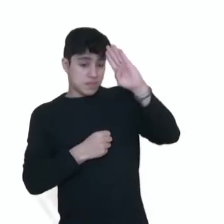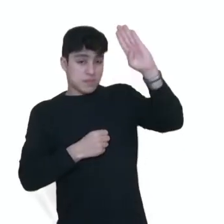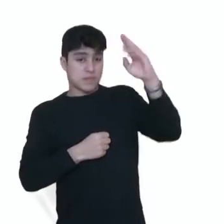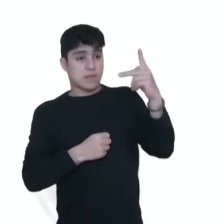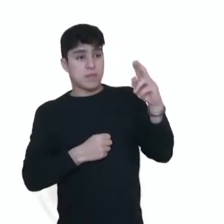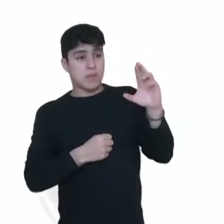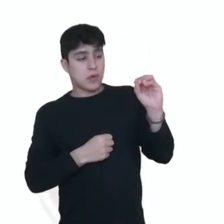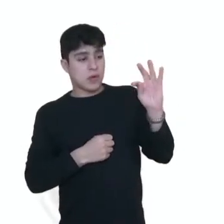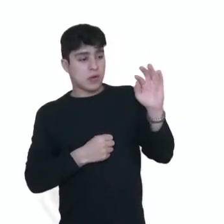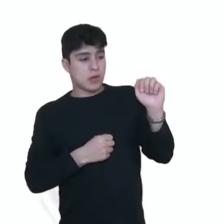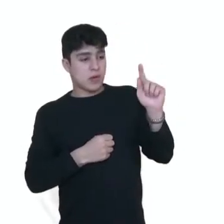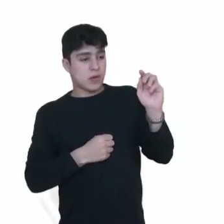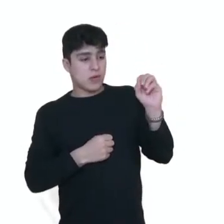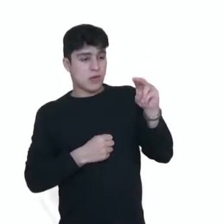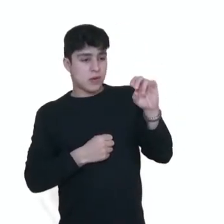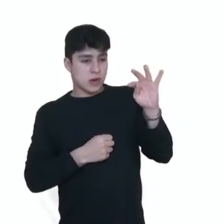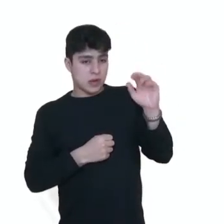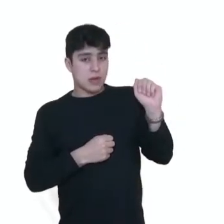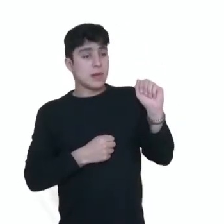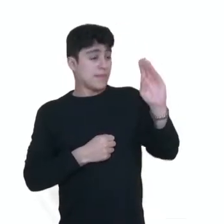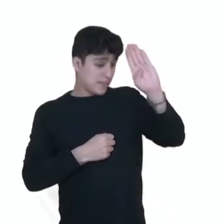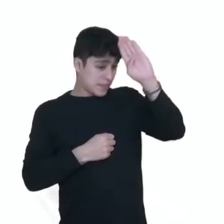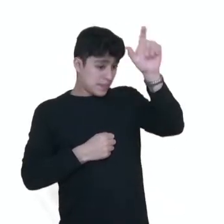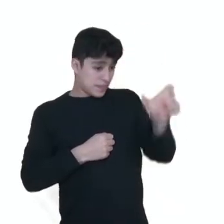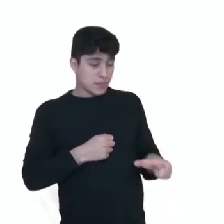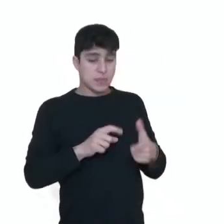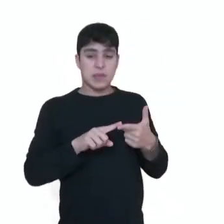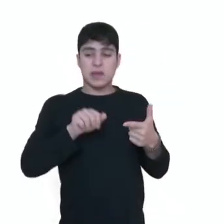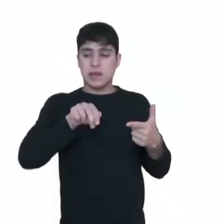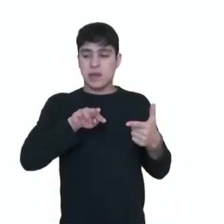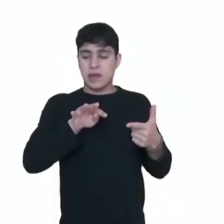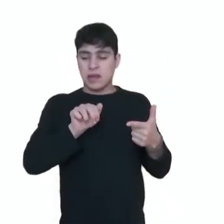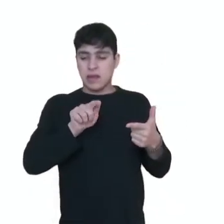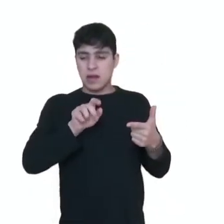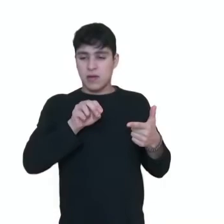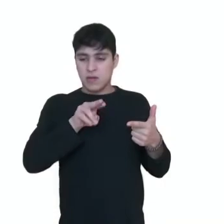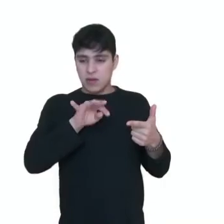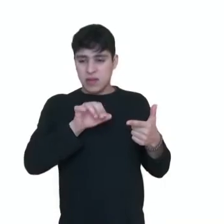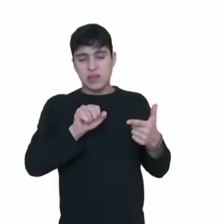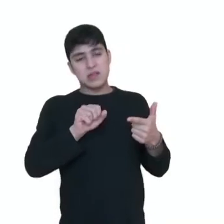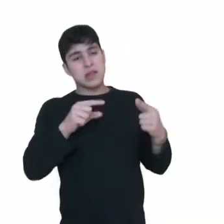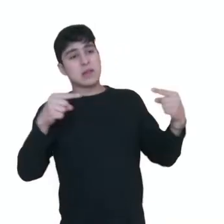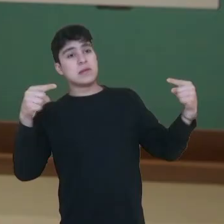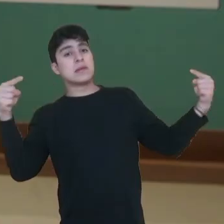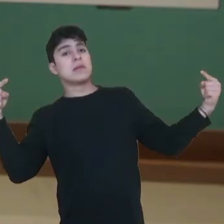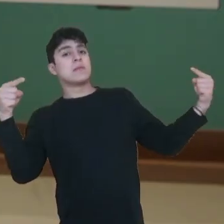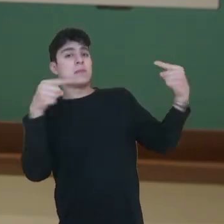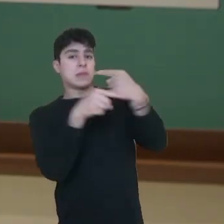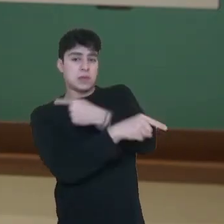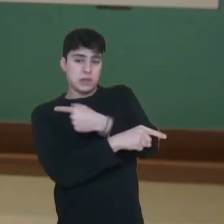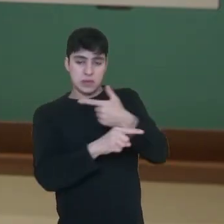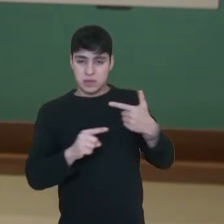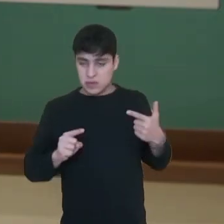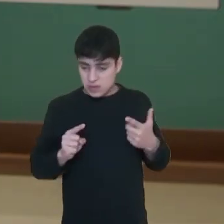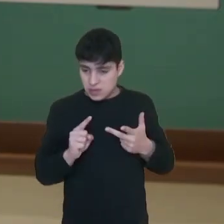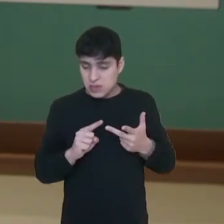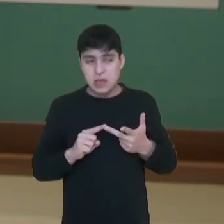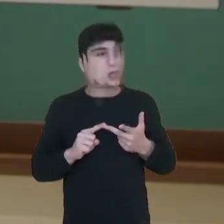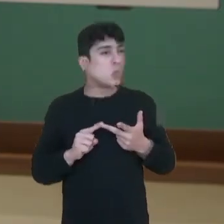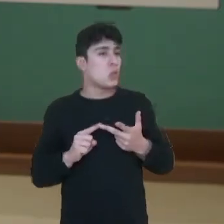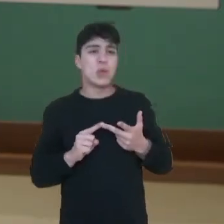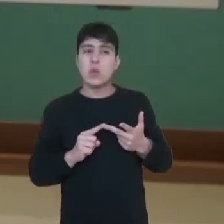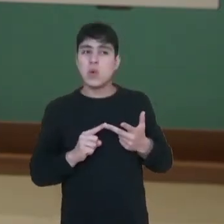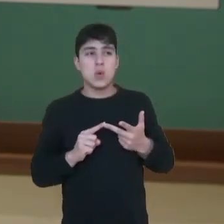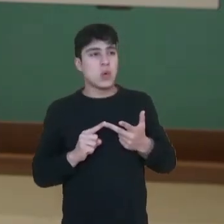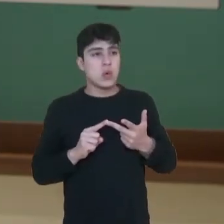principais ou o personagem principal, né? Antagonista e secundário. Lembrando que o antagonista é aquele personagem que faz